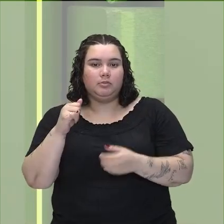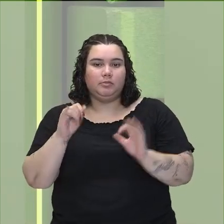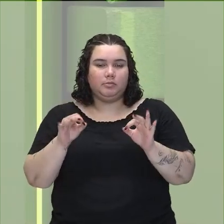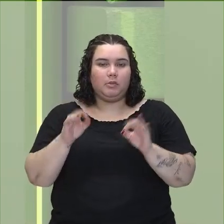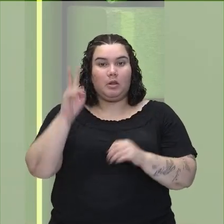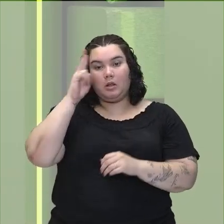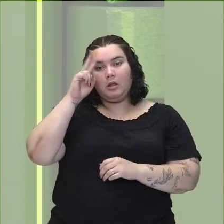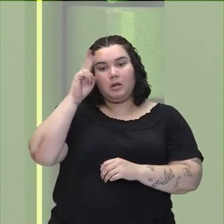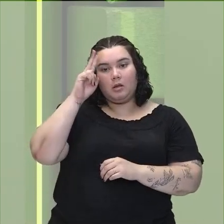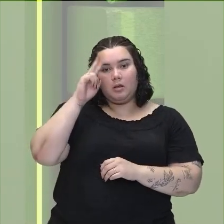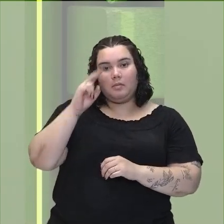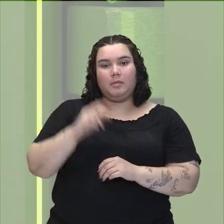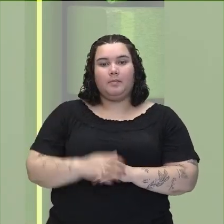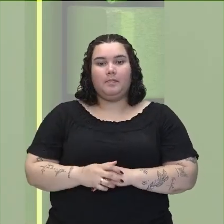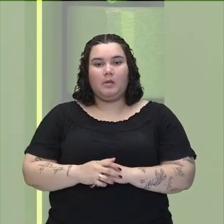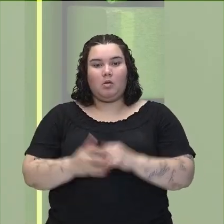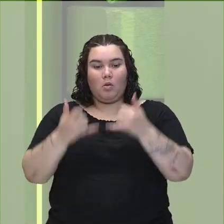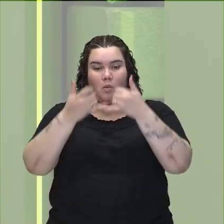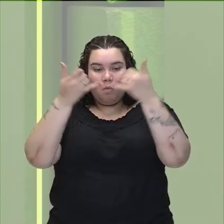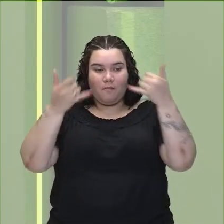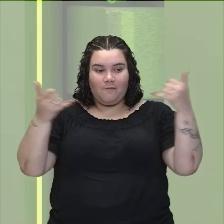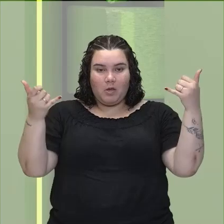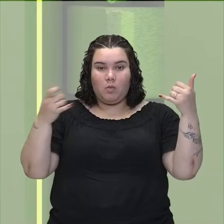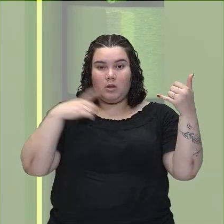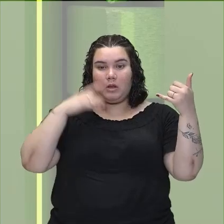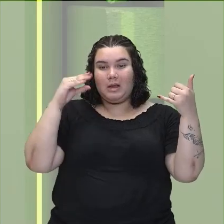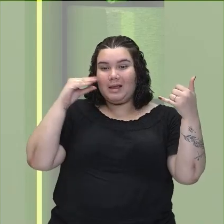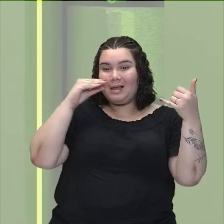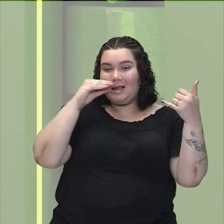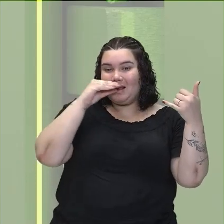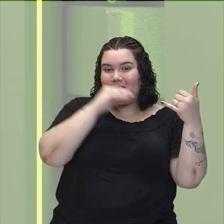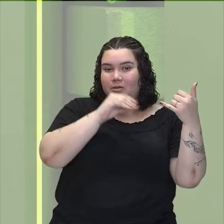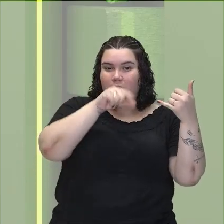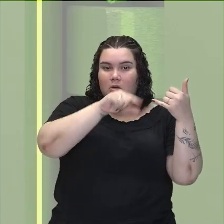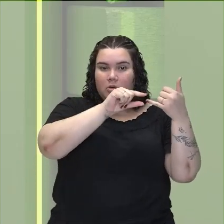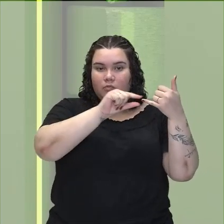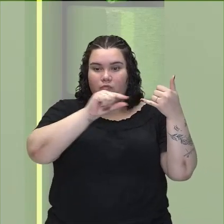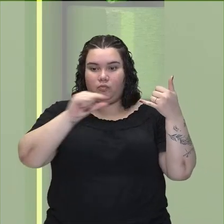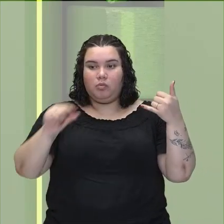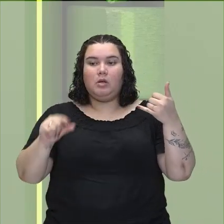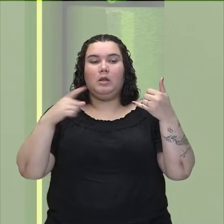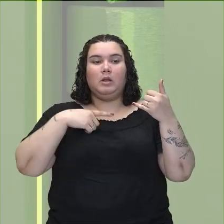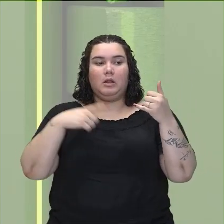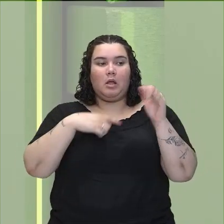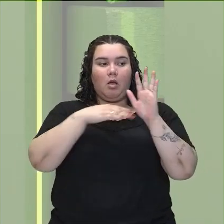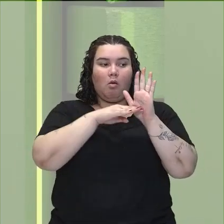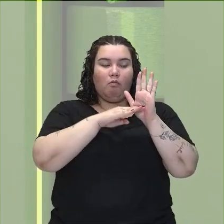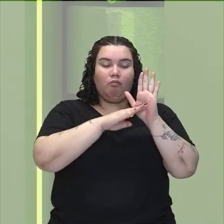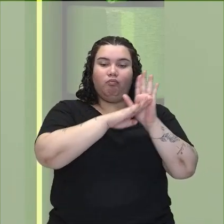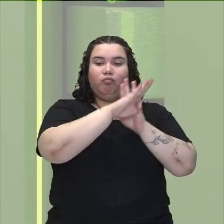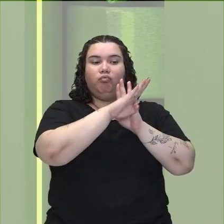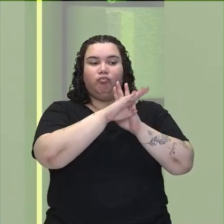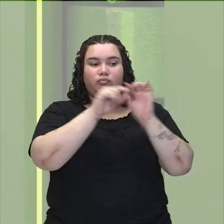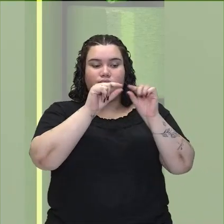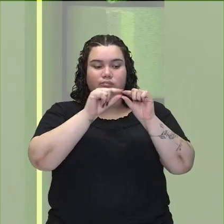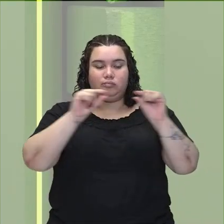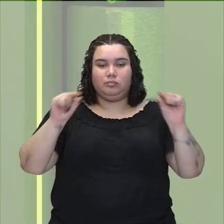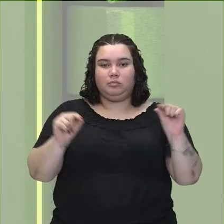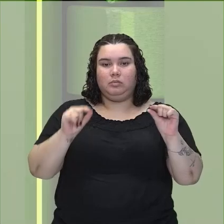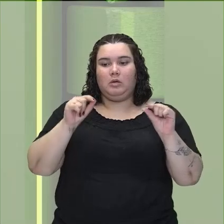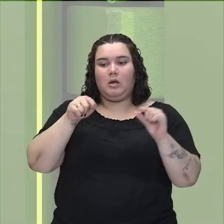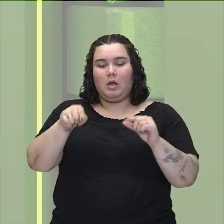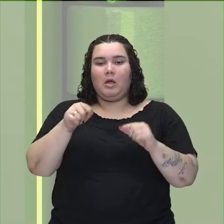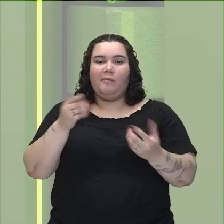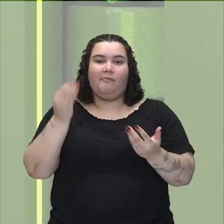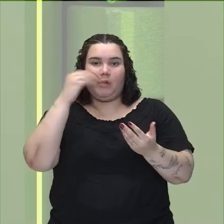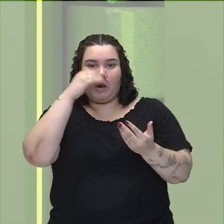você lembrar, um fio, quando ele esquenta, é porque está passando uma corrente elétrica muito alta ali por ele, tá? A resistência é muito alta.